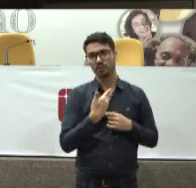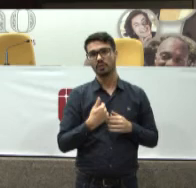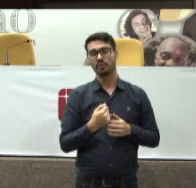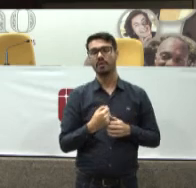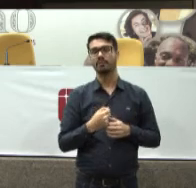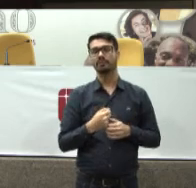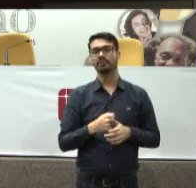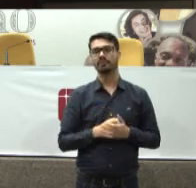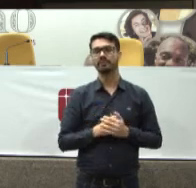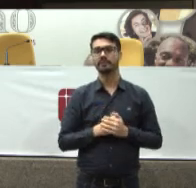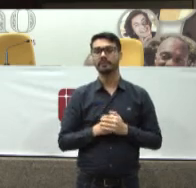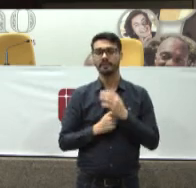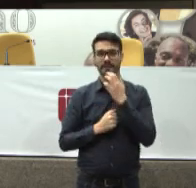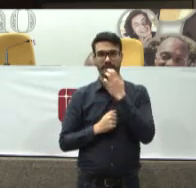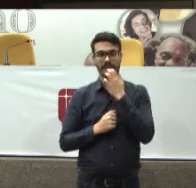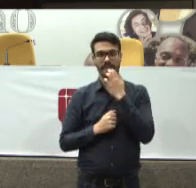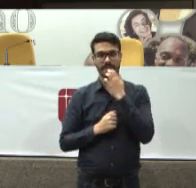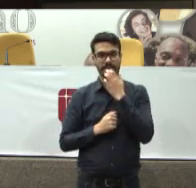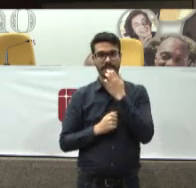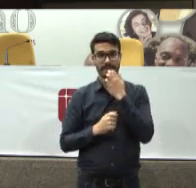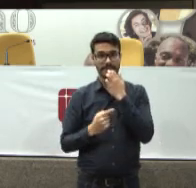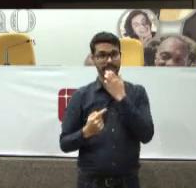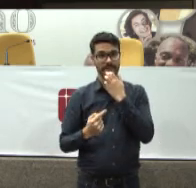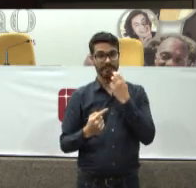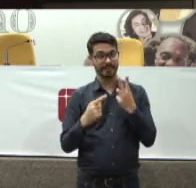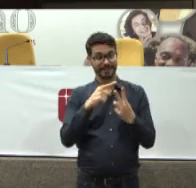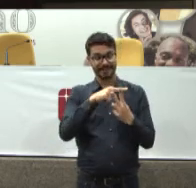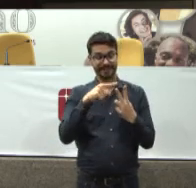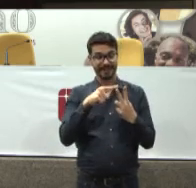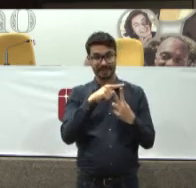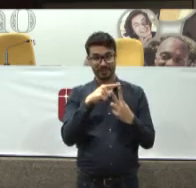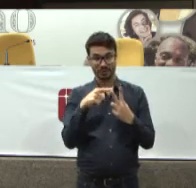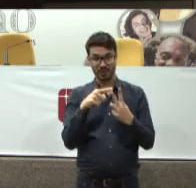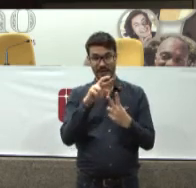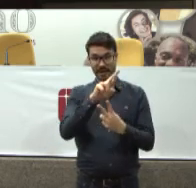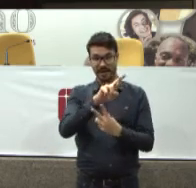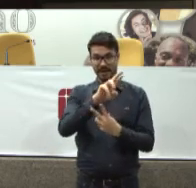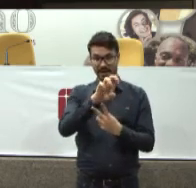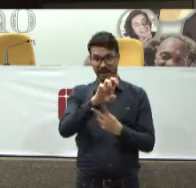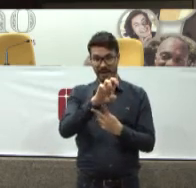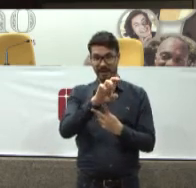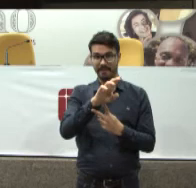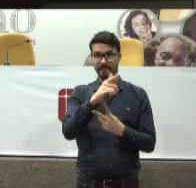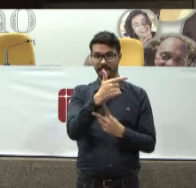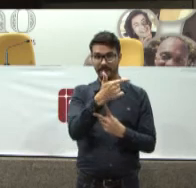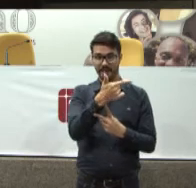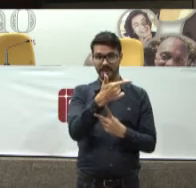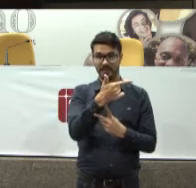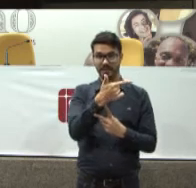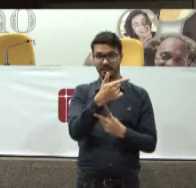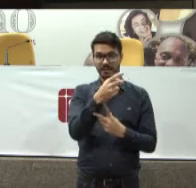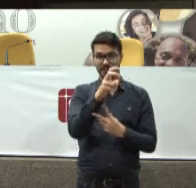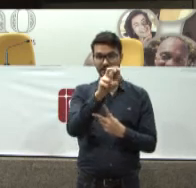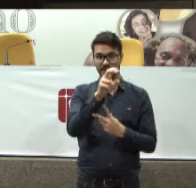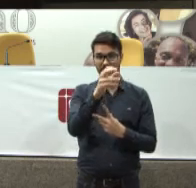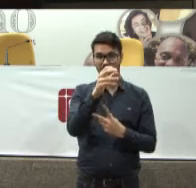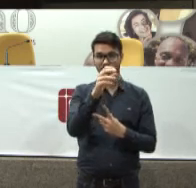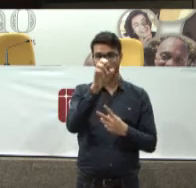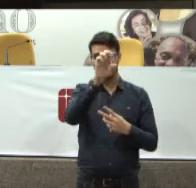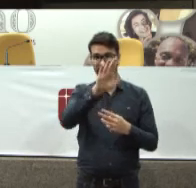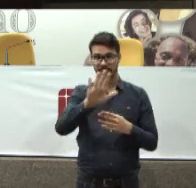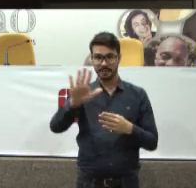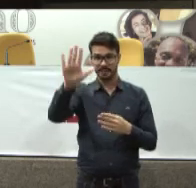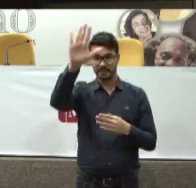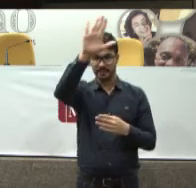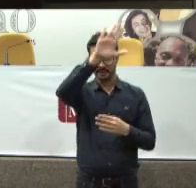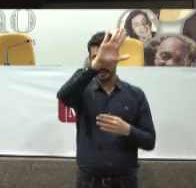farmacêutica E para ter um exemplo Nesses dois R.E.s aqui Em um deles 25 estados da federação Estão